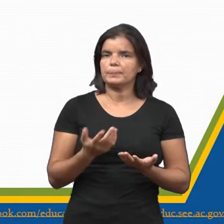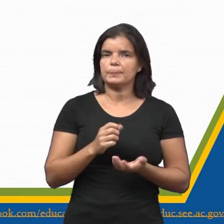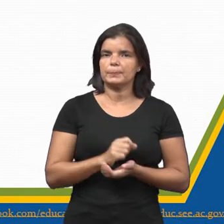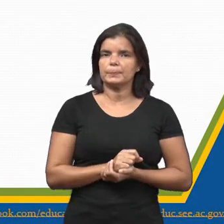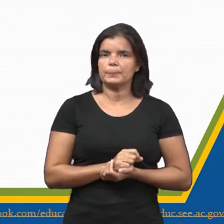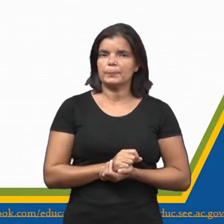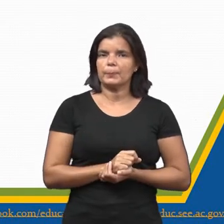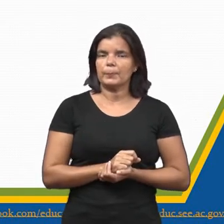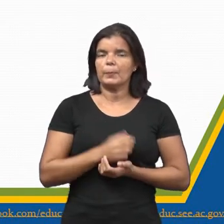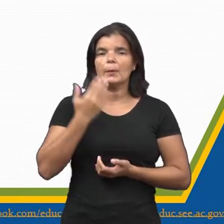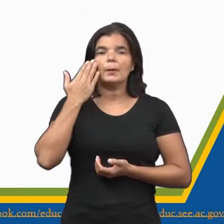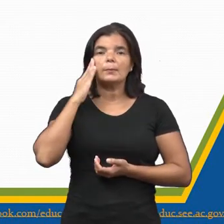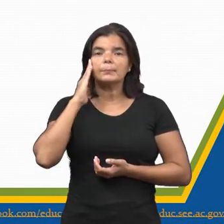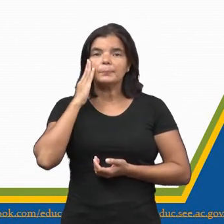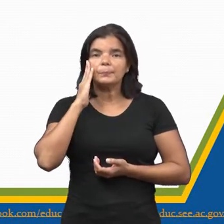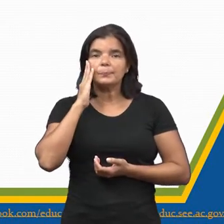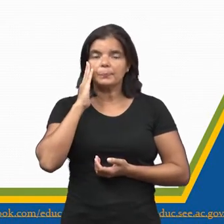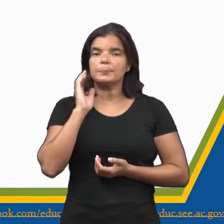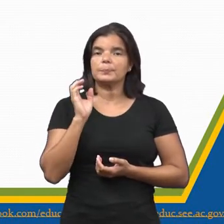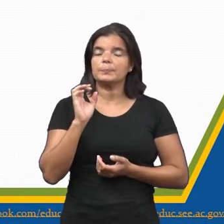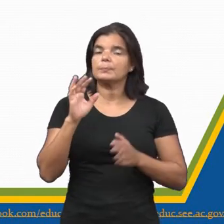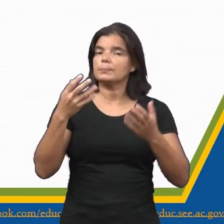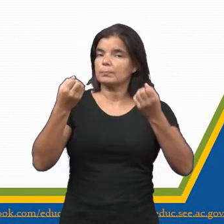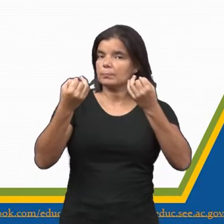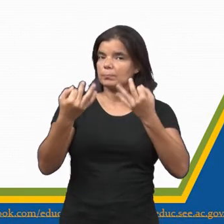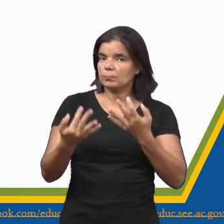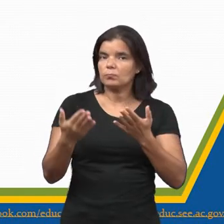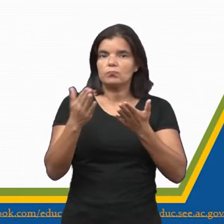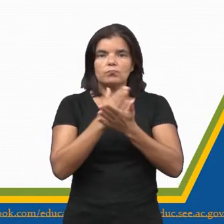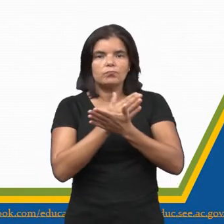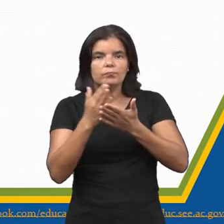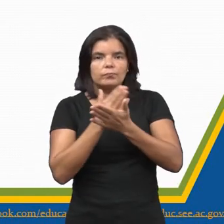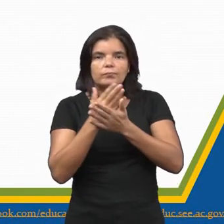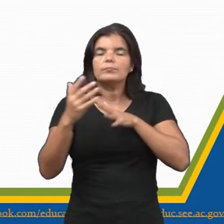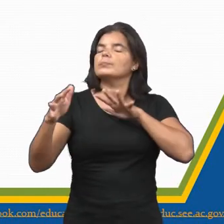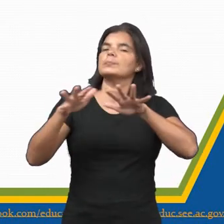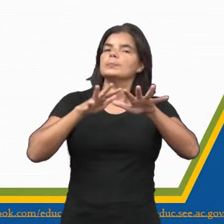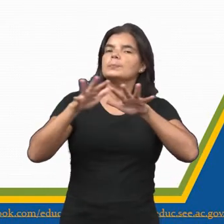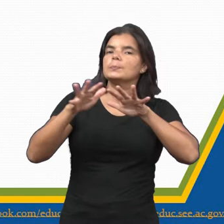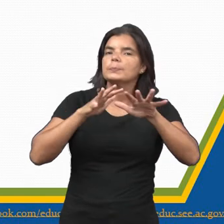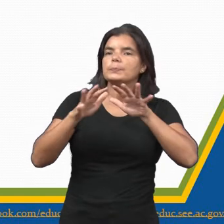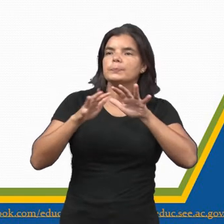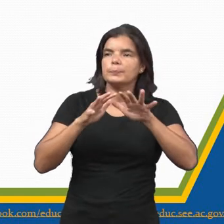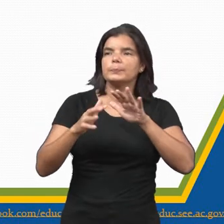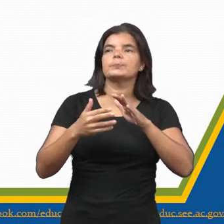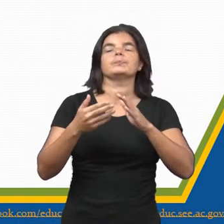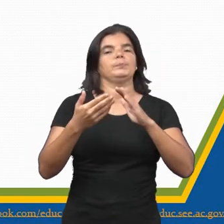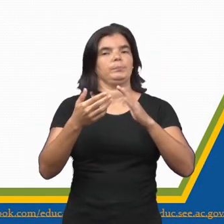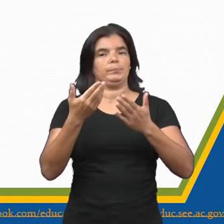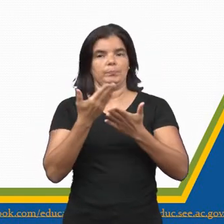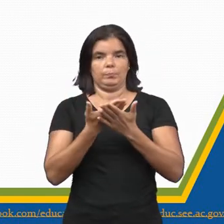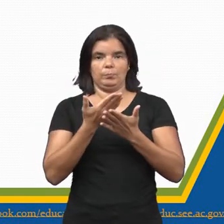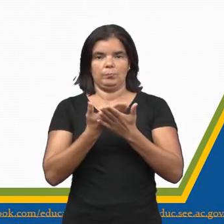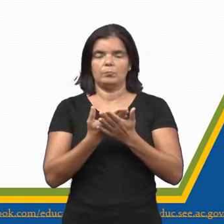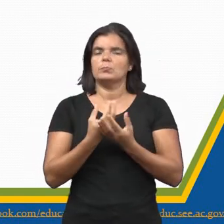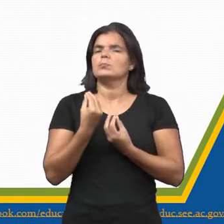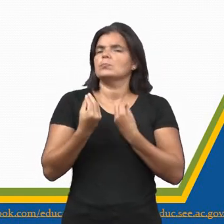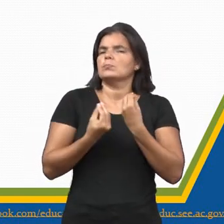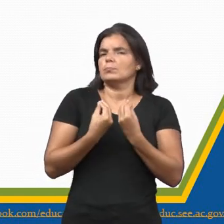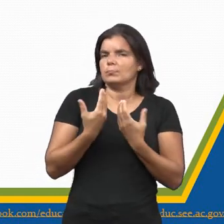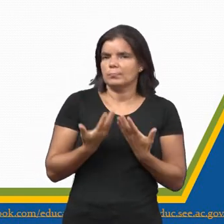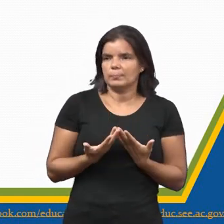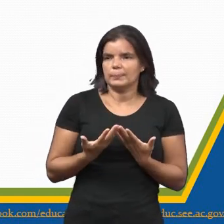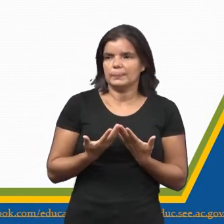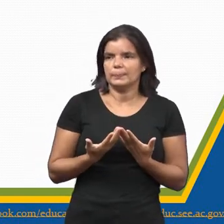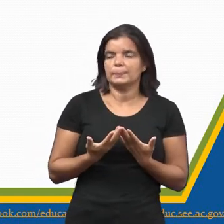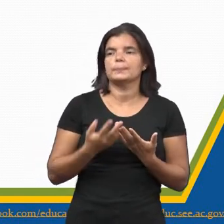compreender, pontuar, aliás, algumas manifestações do movimento estudantil. Que pautas! Ou